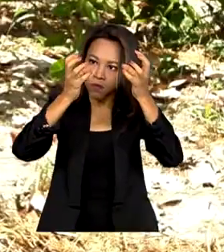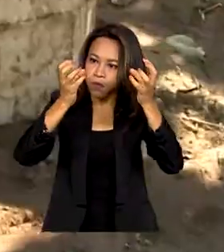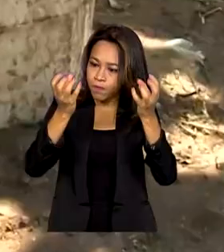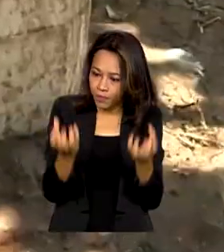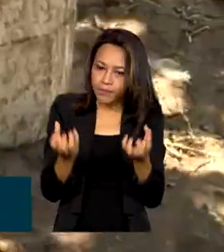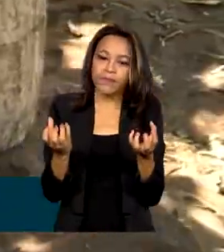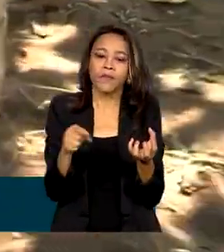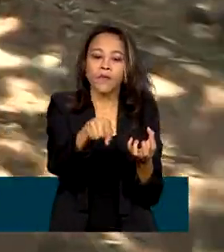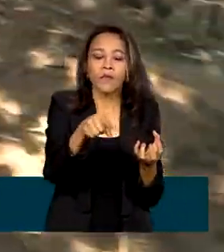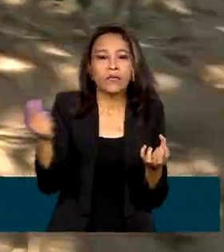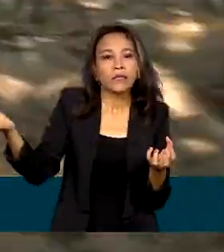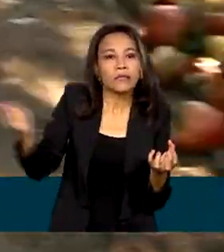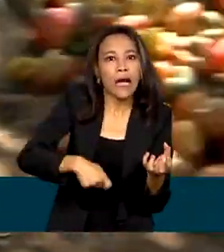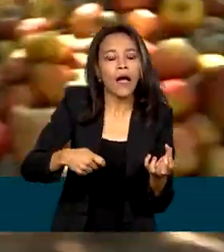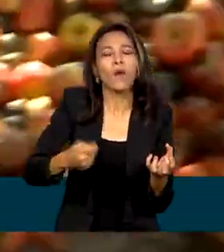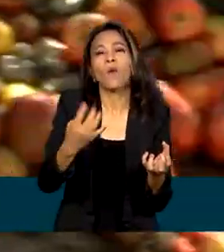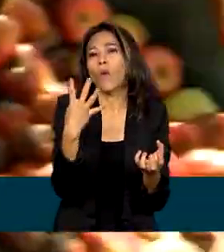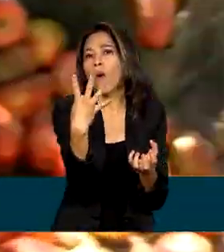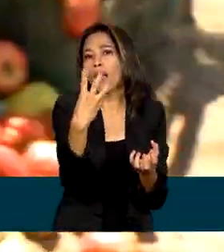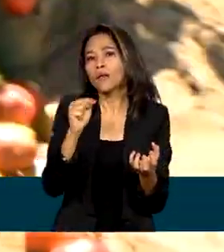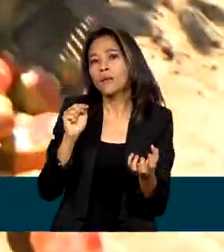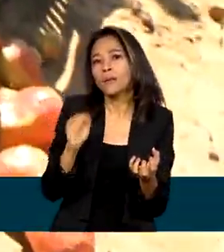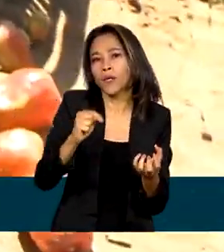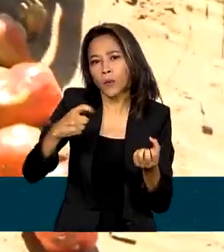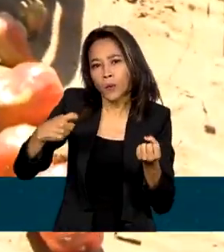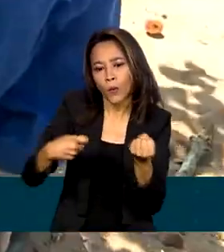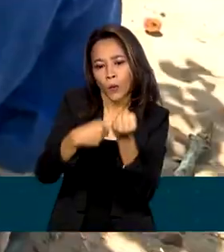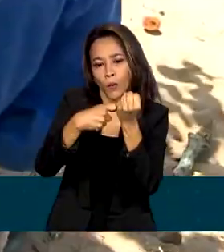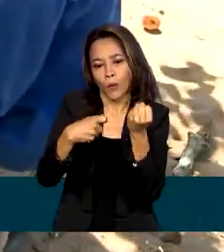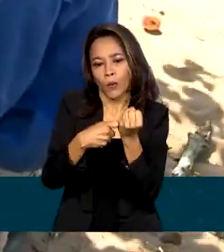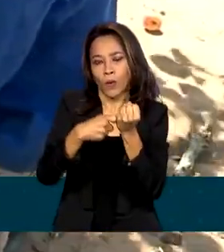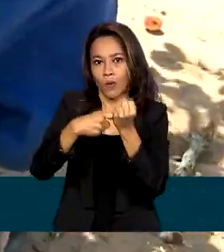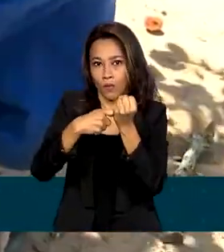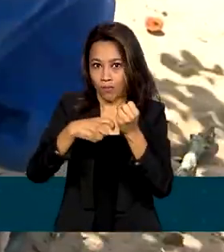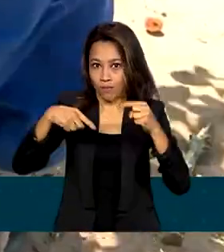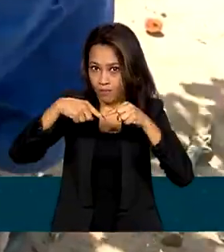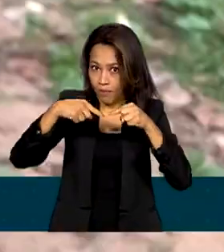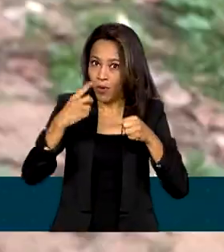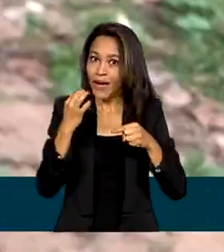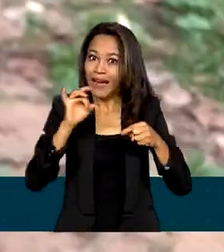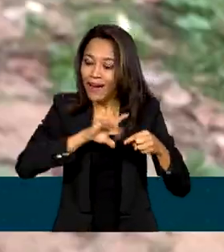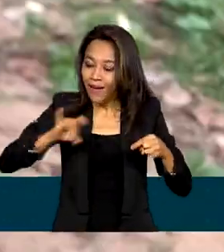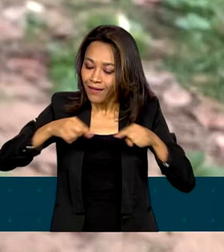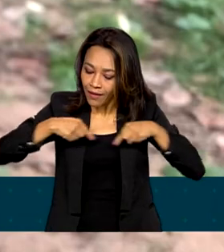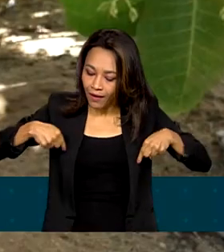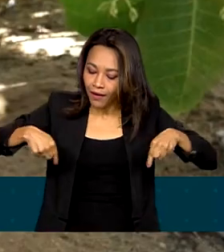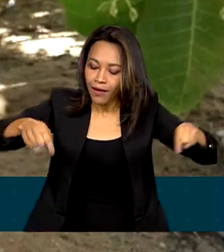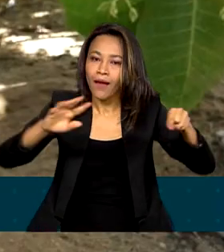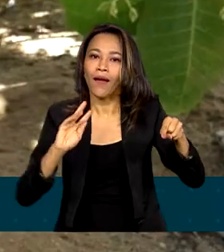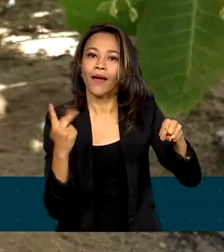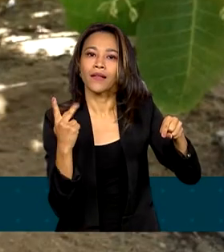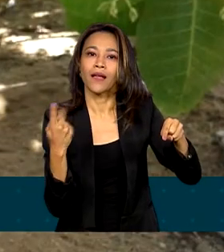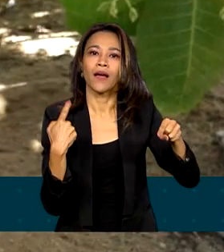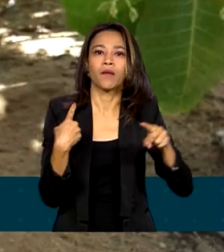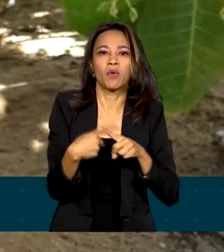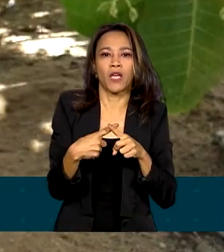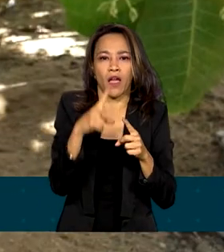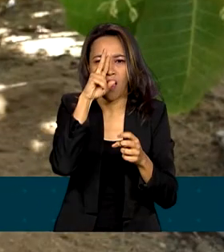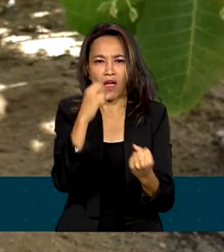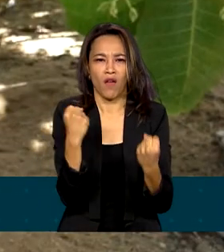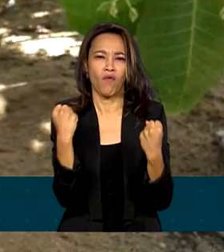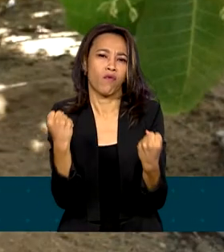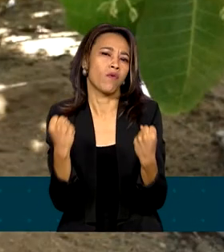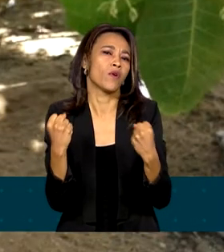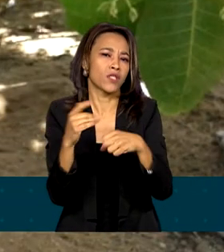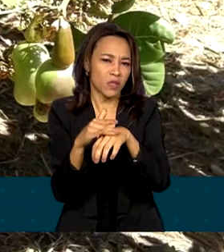colheita de quase 4 mil quilos de castanha por hectare. E principalmente por resistir a pragas que